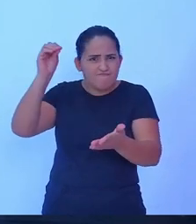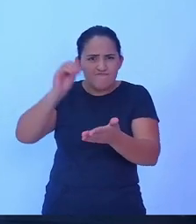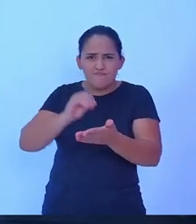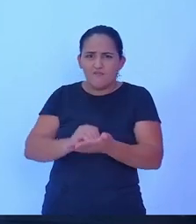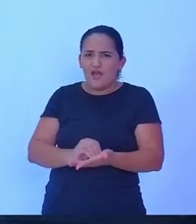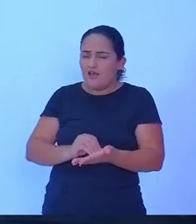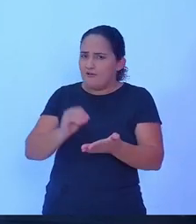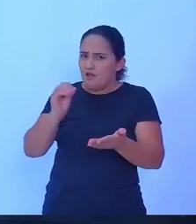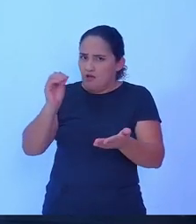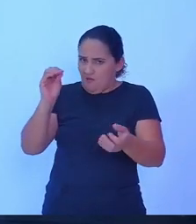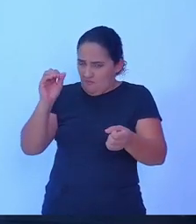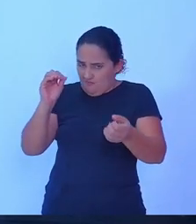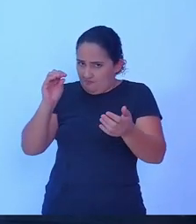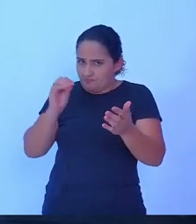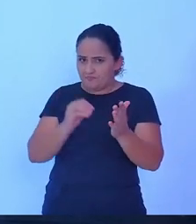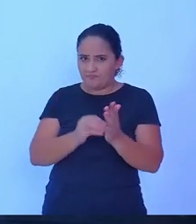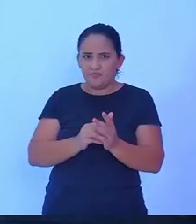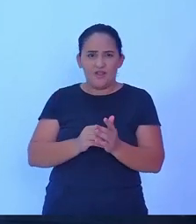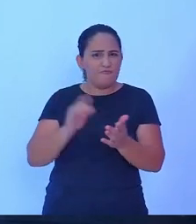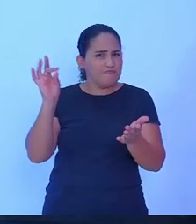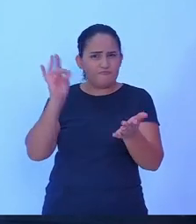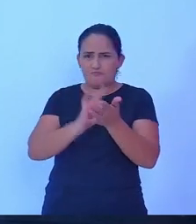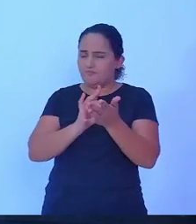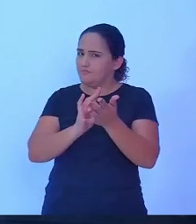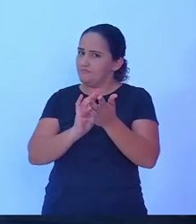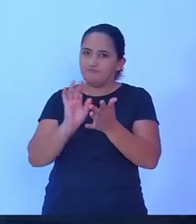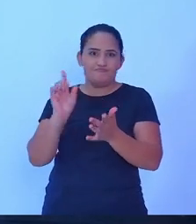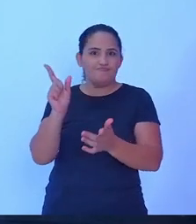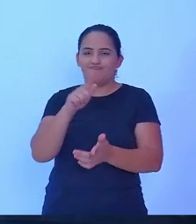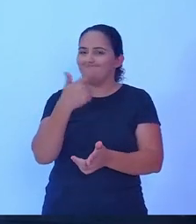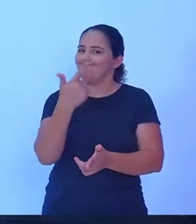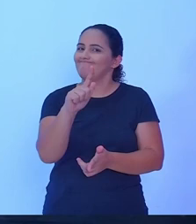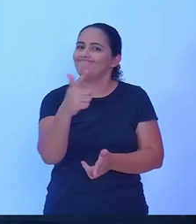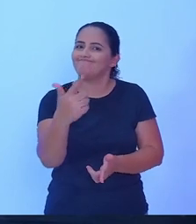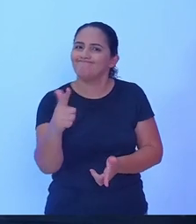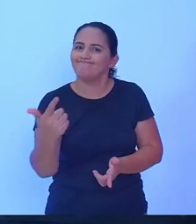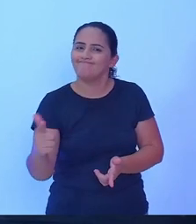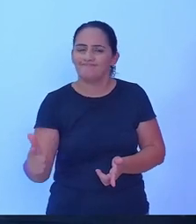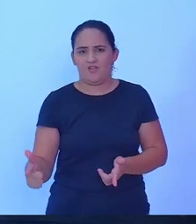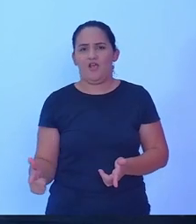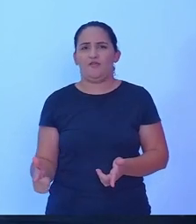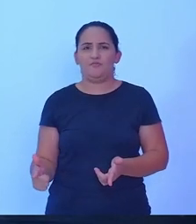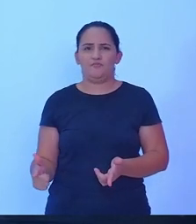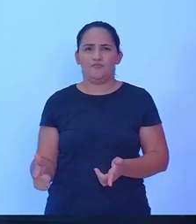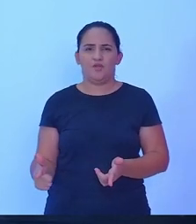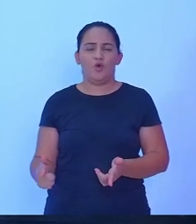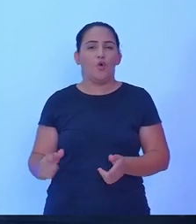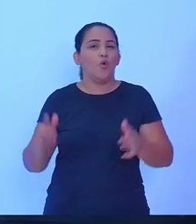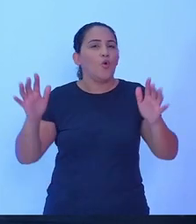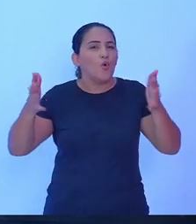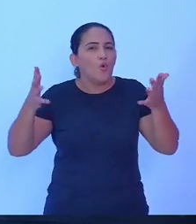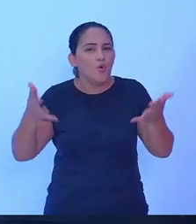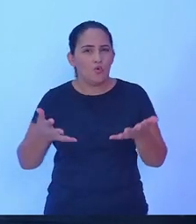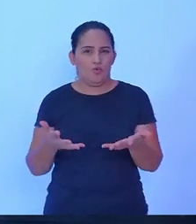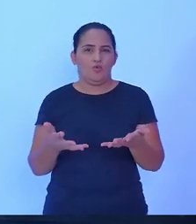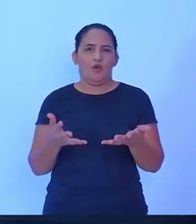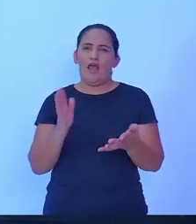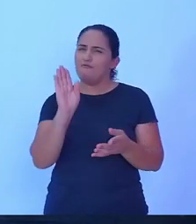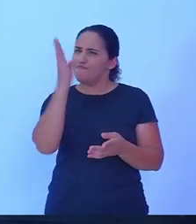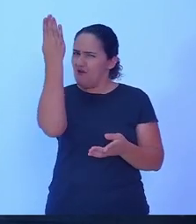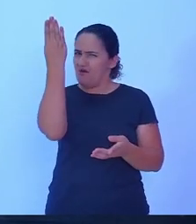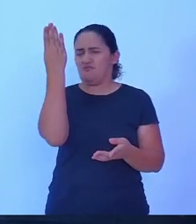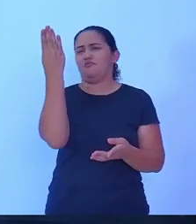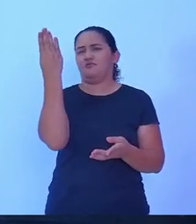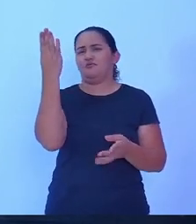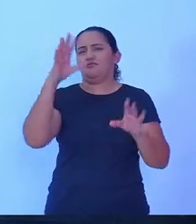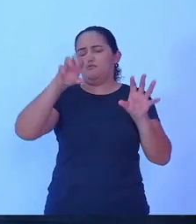então é por isso que hoje venho aqui assumir um compromisso com a sociedade rolimorense de trazer